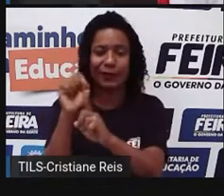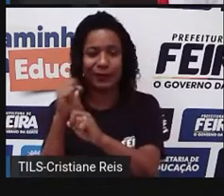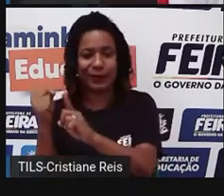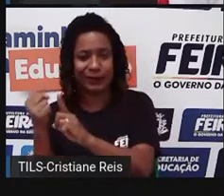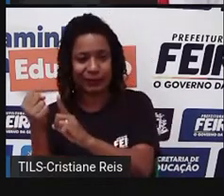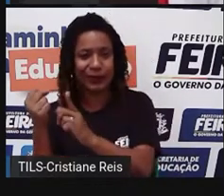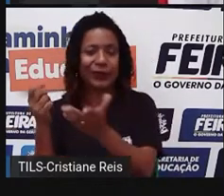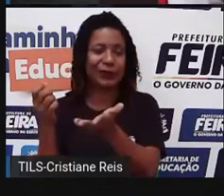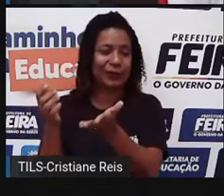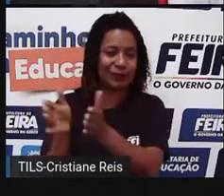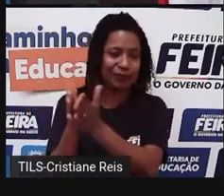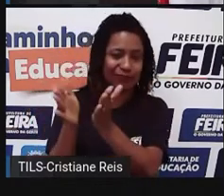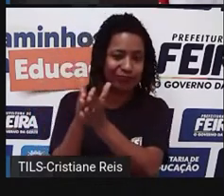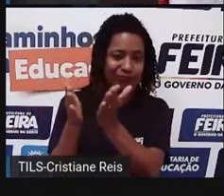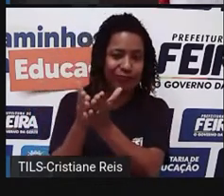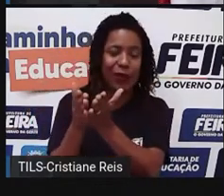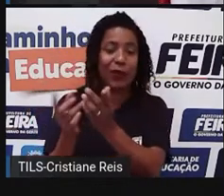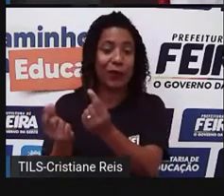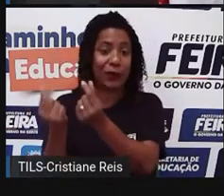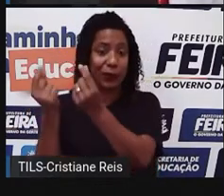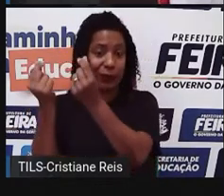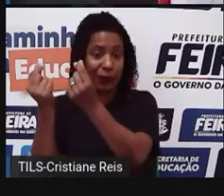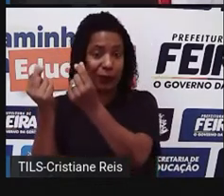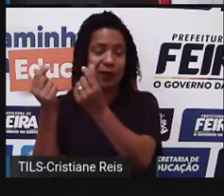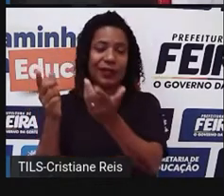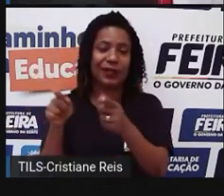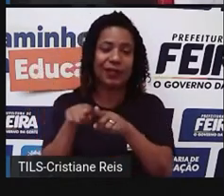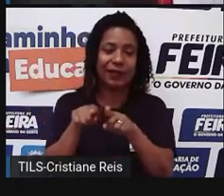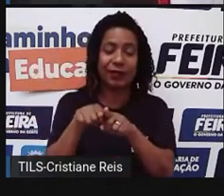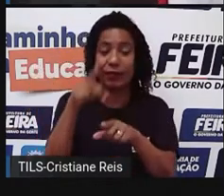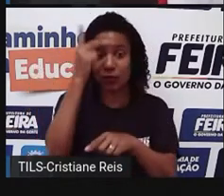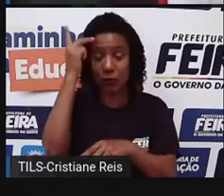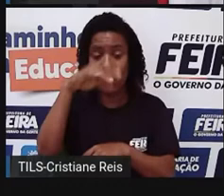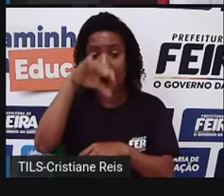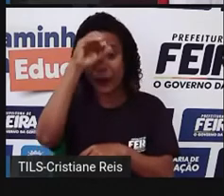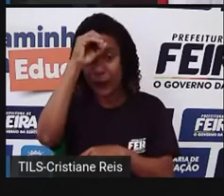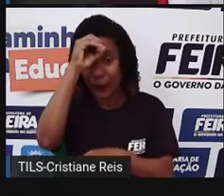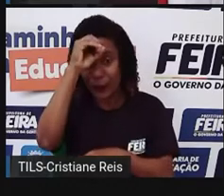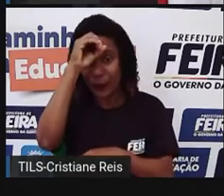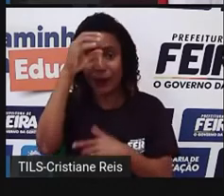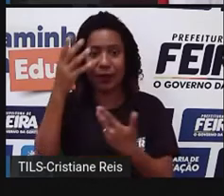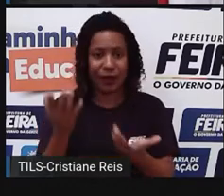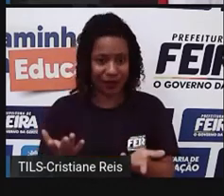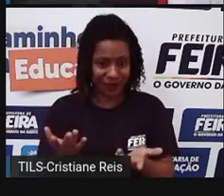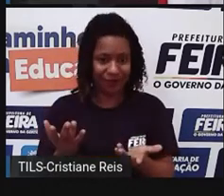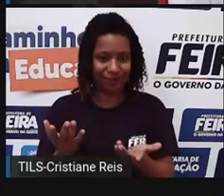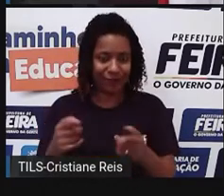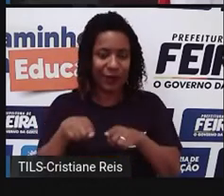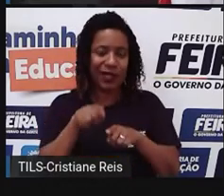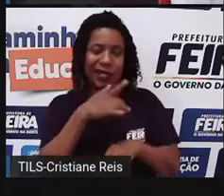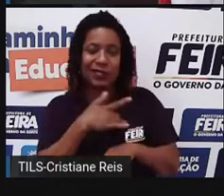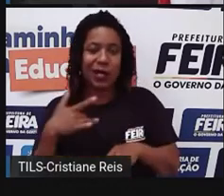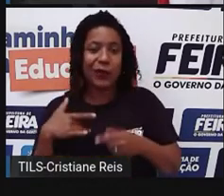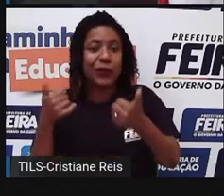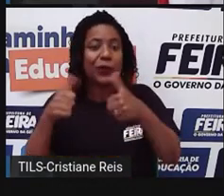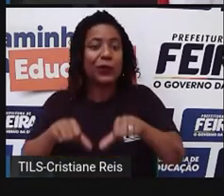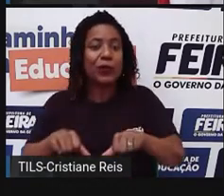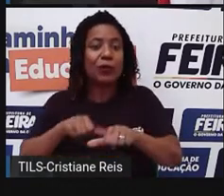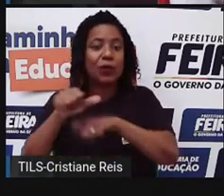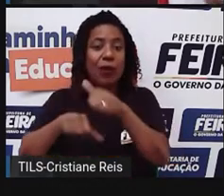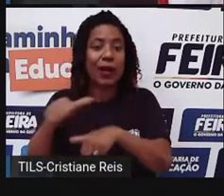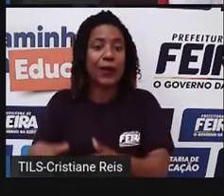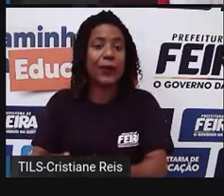analfabetismo, questões ligadas à área de saúde. Então, tudo isso são estratégias que o Estado, né,